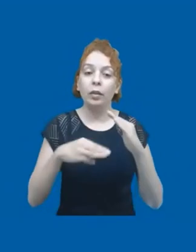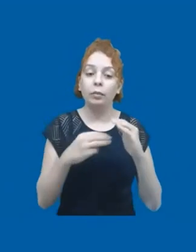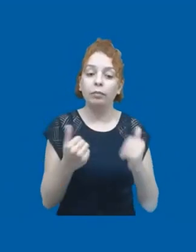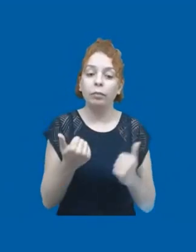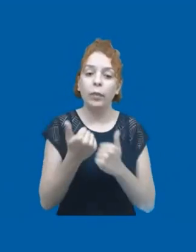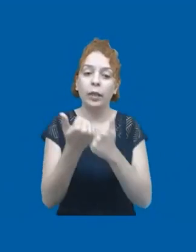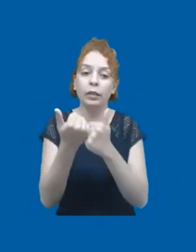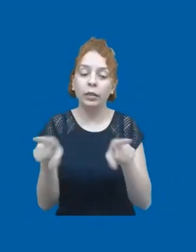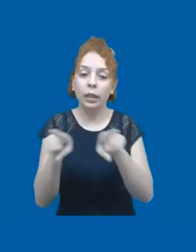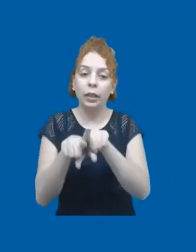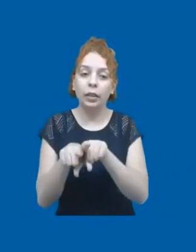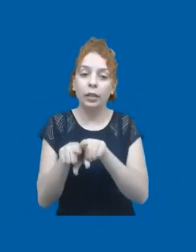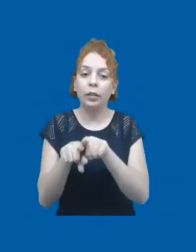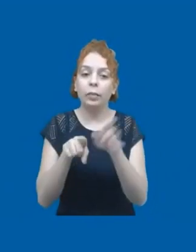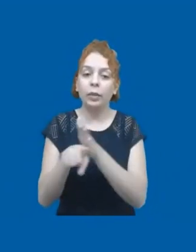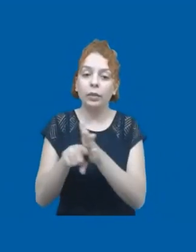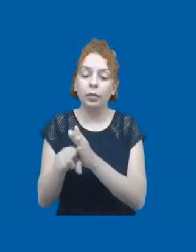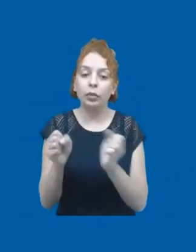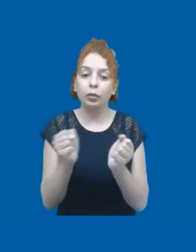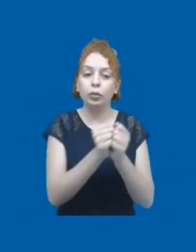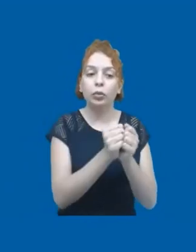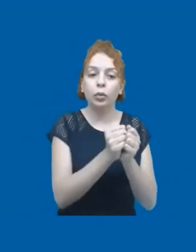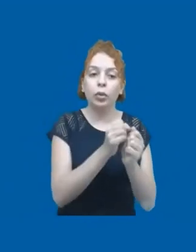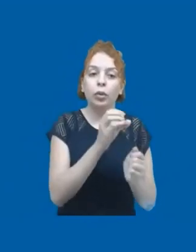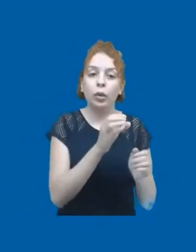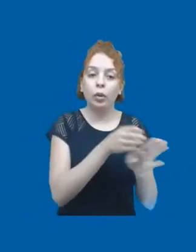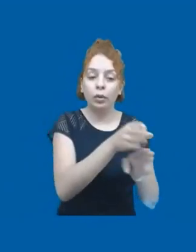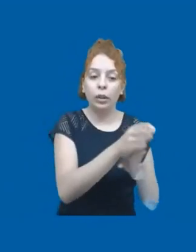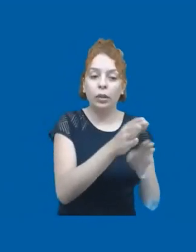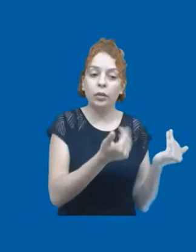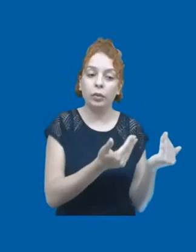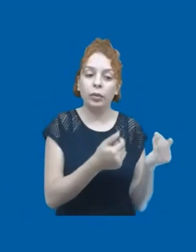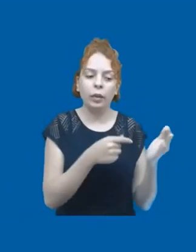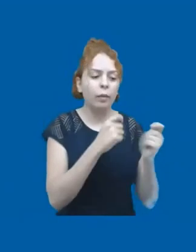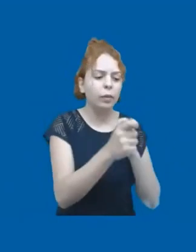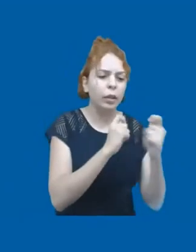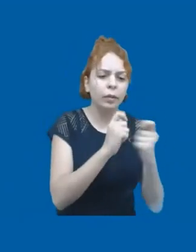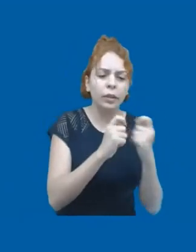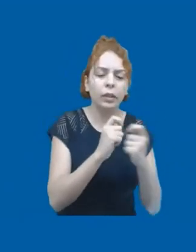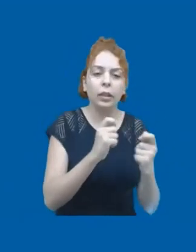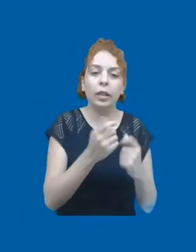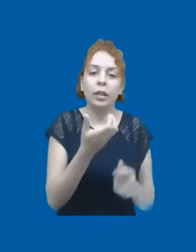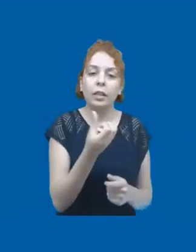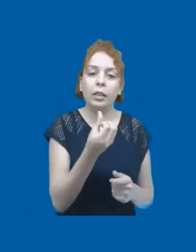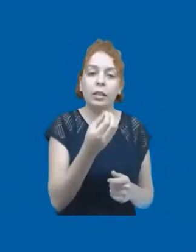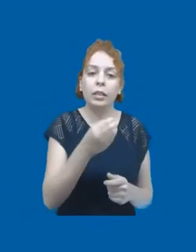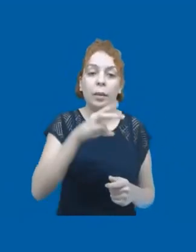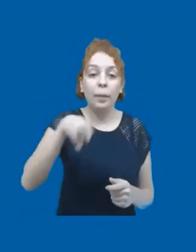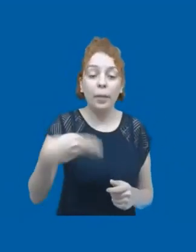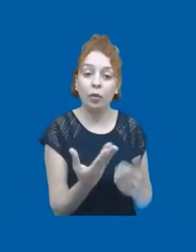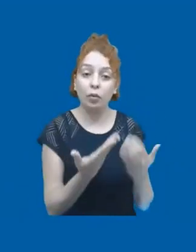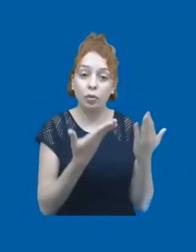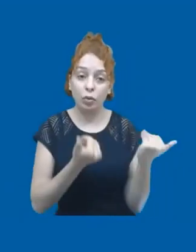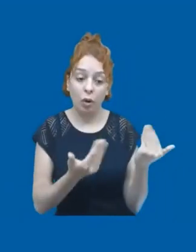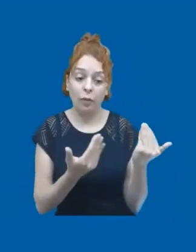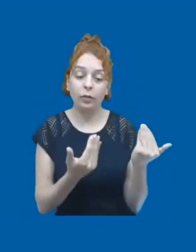em larga escala com o Conselho Nacional de Juventude, com o Juve, que entrevistou mais de 60 mil jovens aqui no Brasil, e a